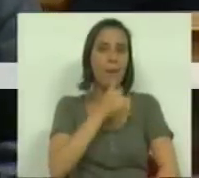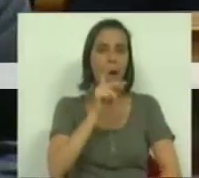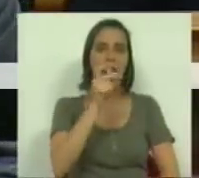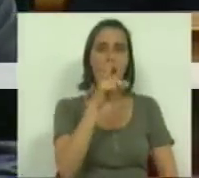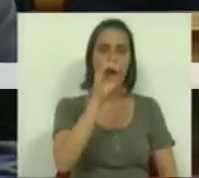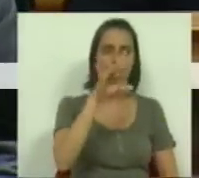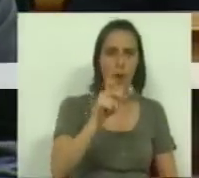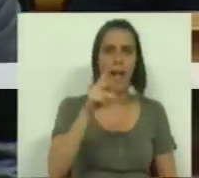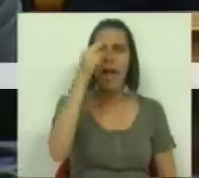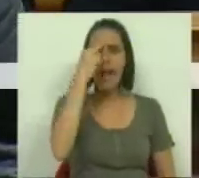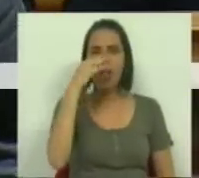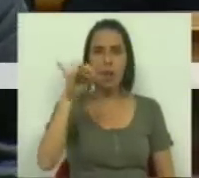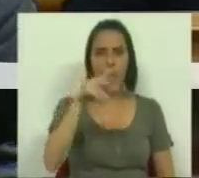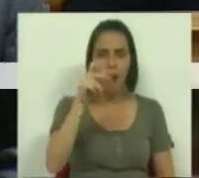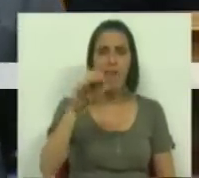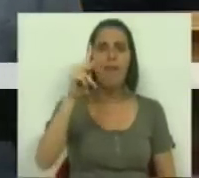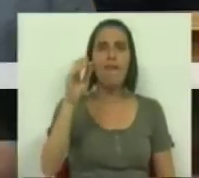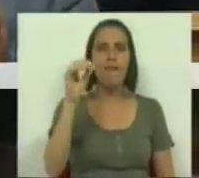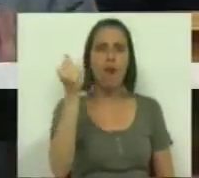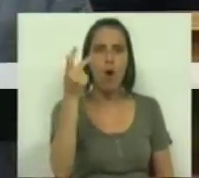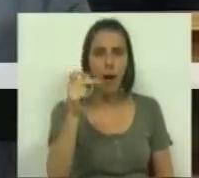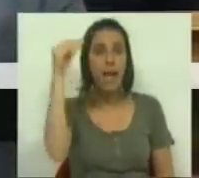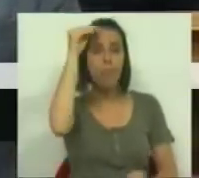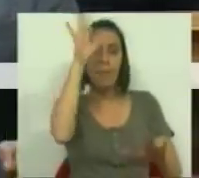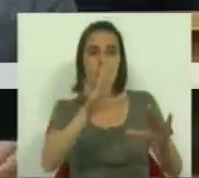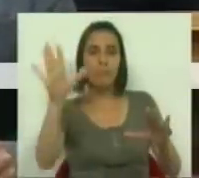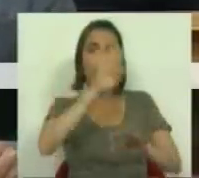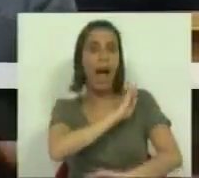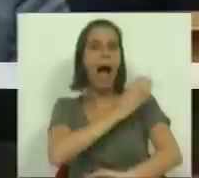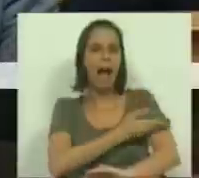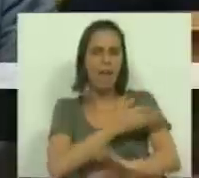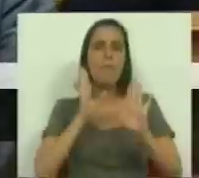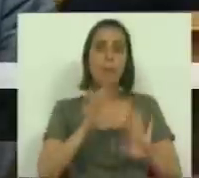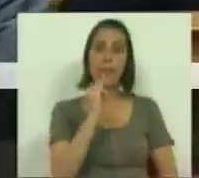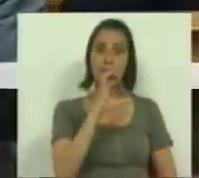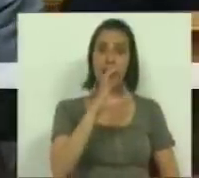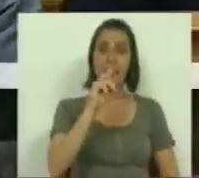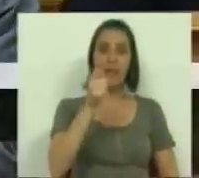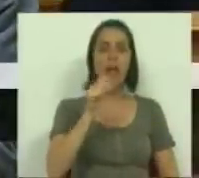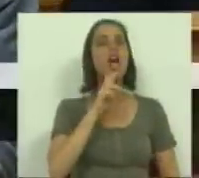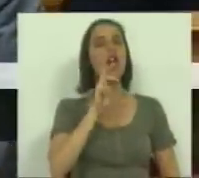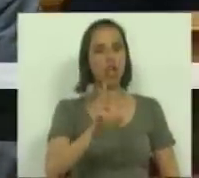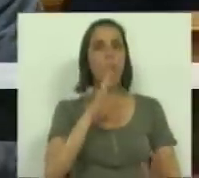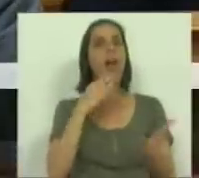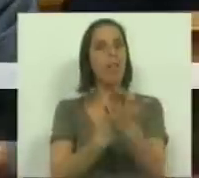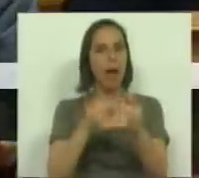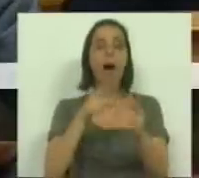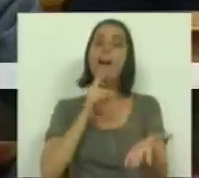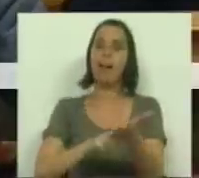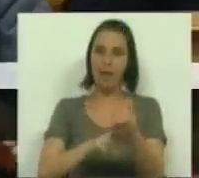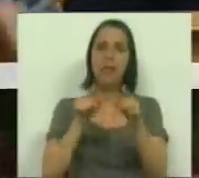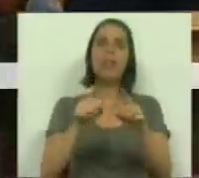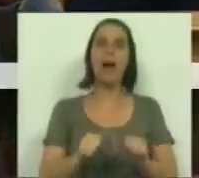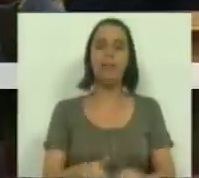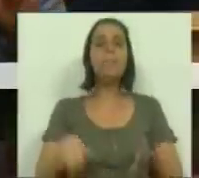Aroca, de Castelo de Paiva, de Severo de Volga, do interior do Distrito de Aveiro. E o IC35 correspondia também a esta realidade.